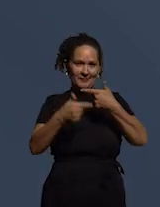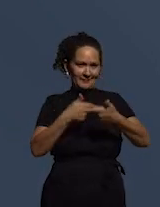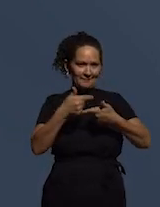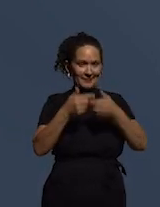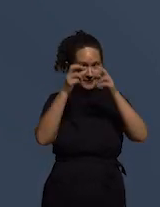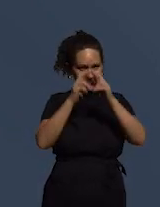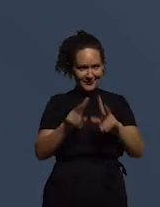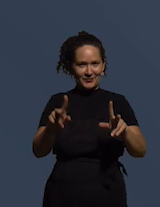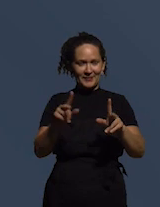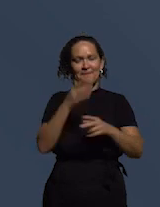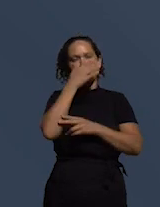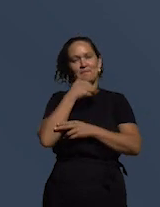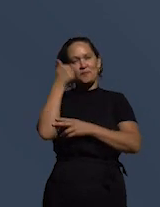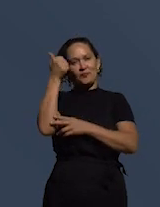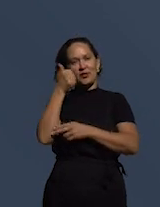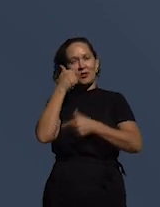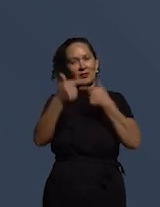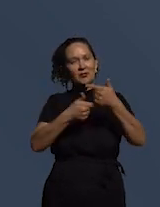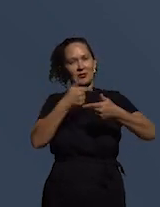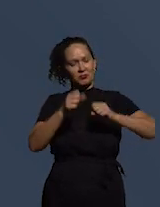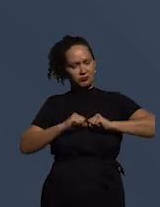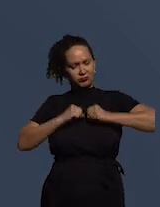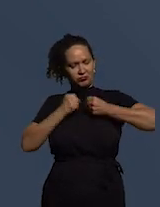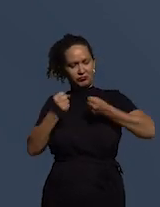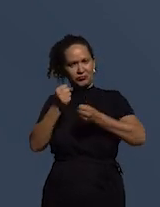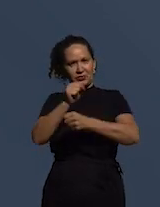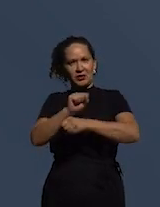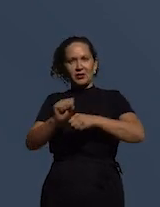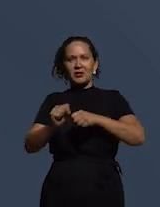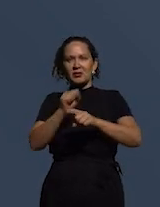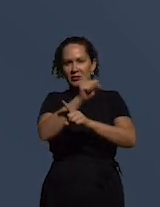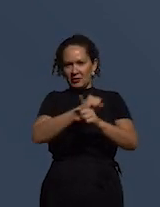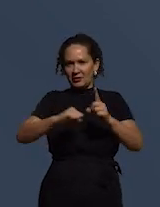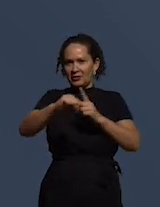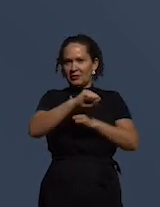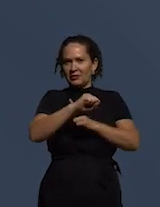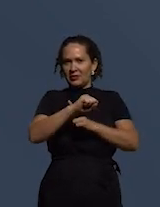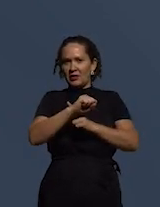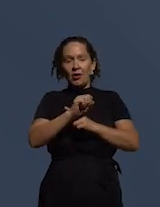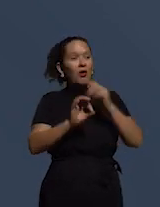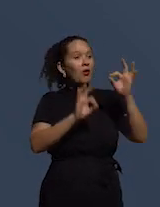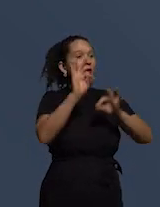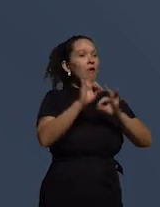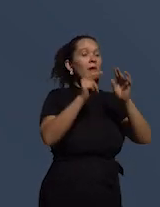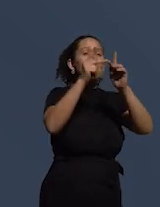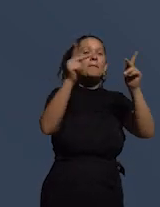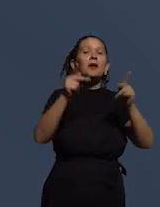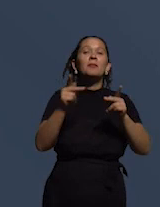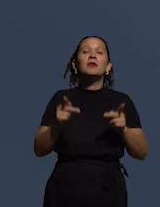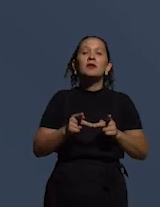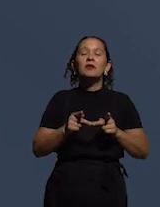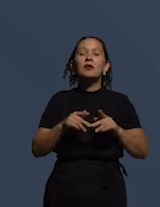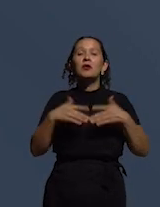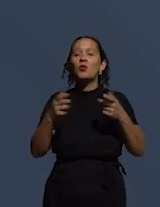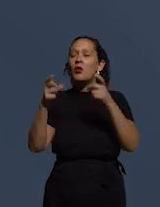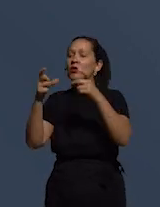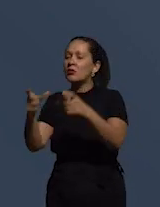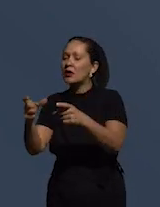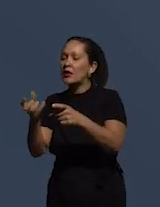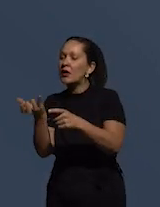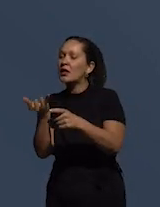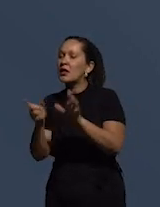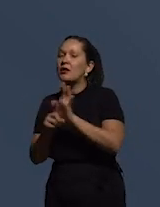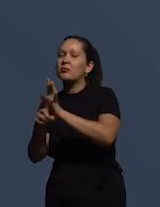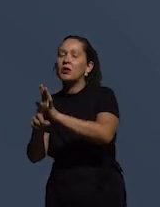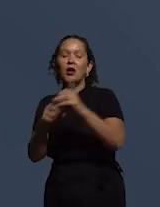melhorar o engajamento da sociedade civil falta também mapear um pouco melhor com quais setores você pode